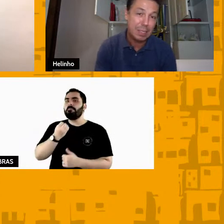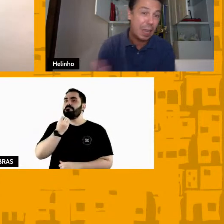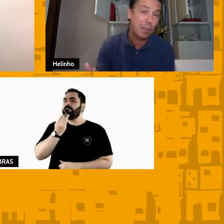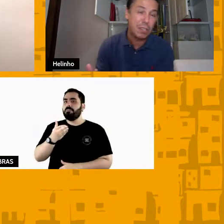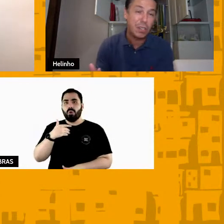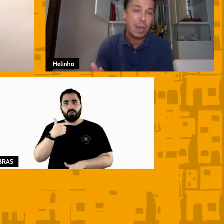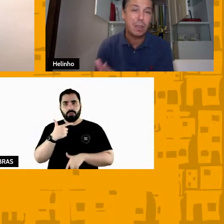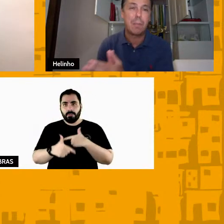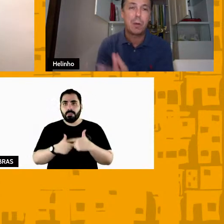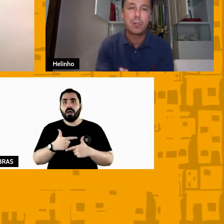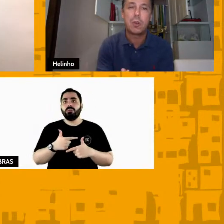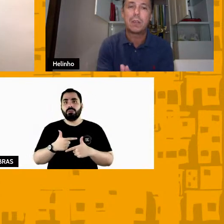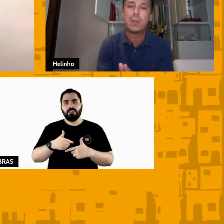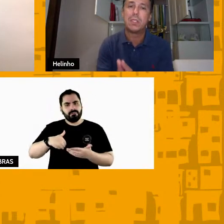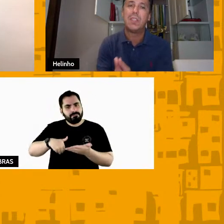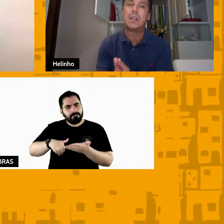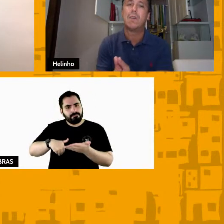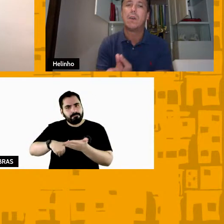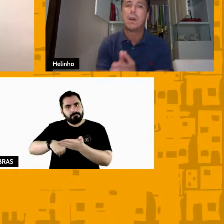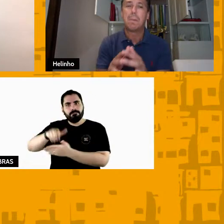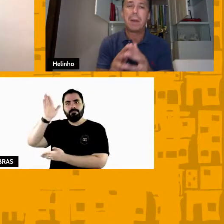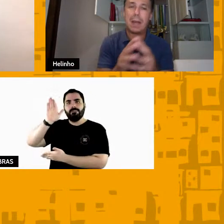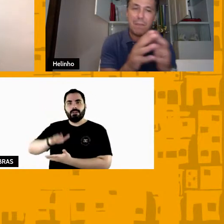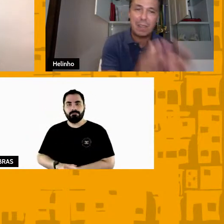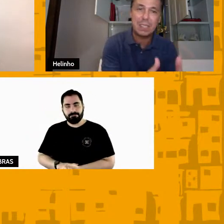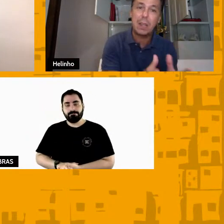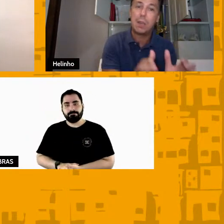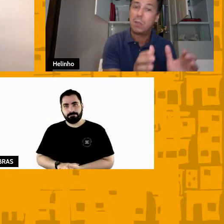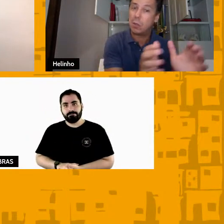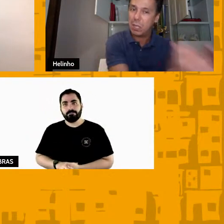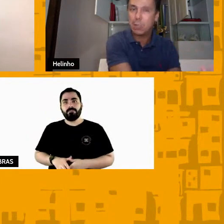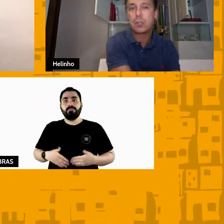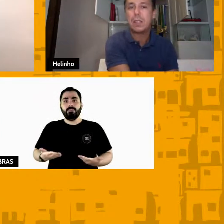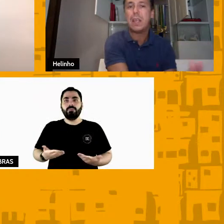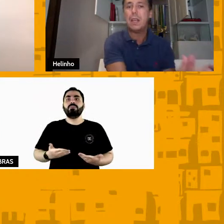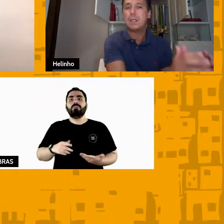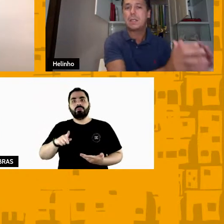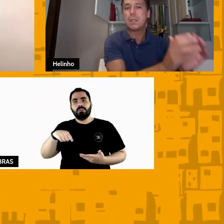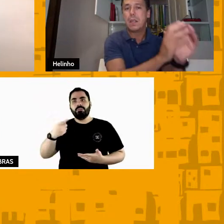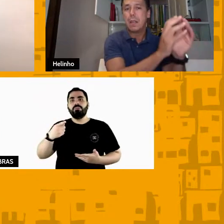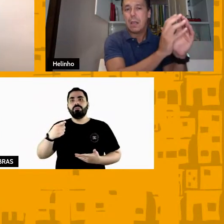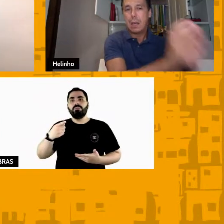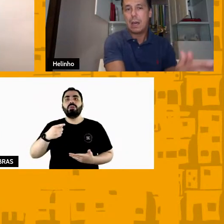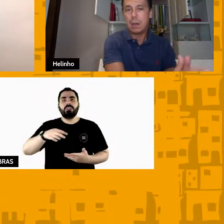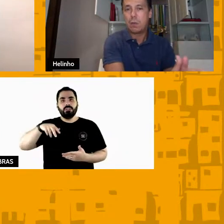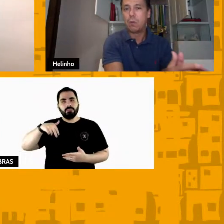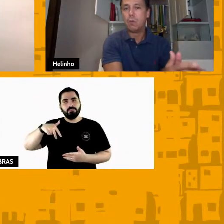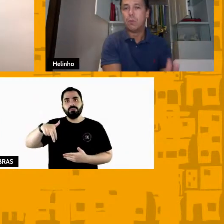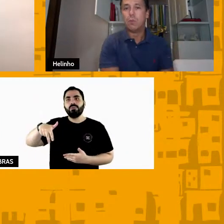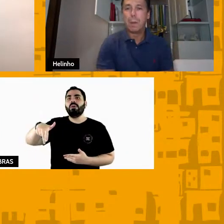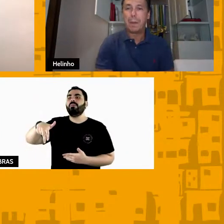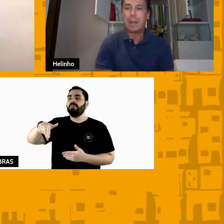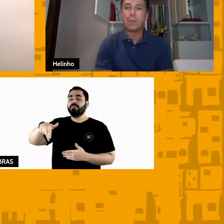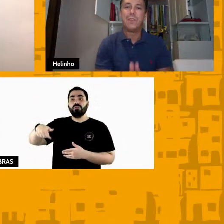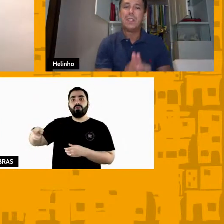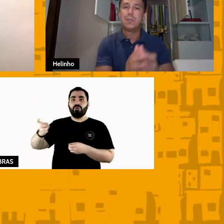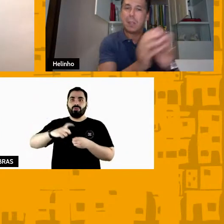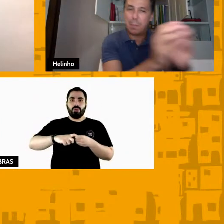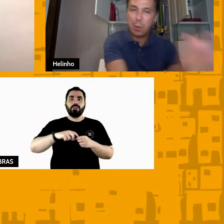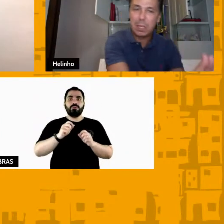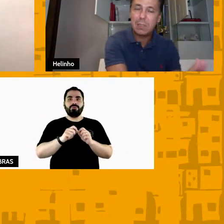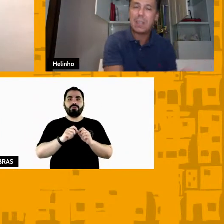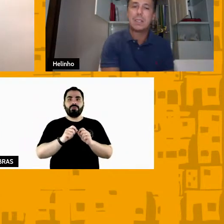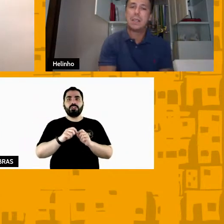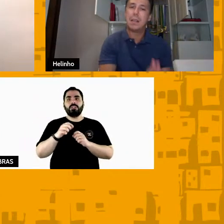e sai do vestiário e depois os jogadores ficam para fazerem a reuniãozinha só deles com o preparador